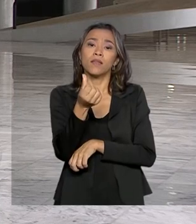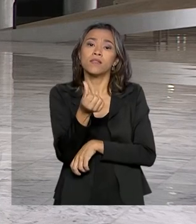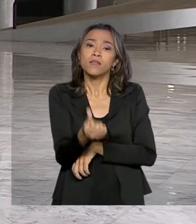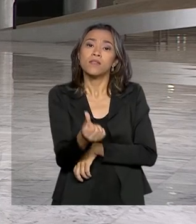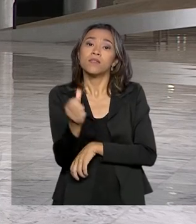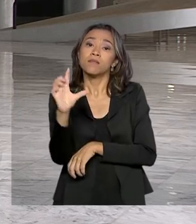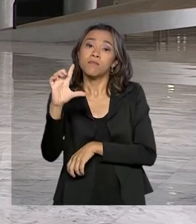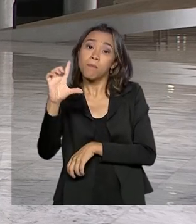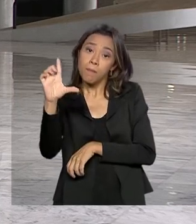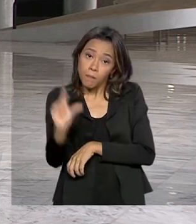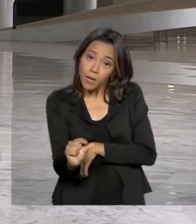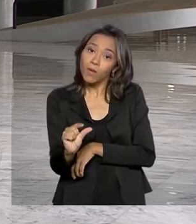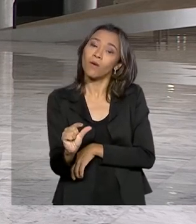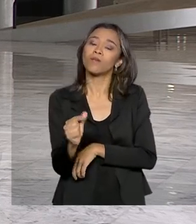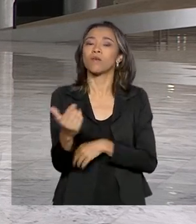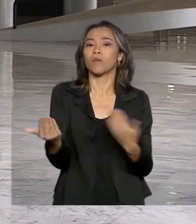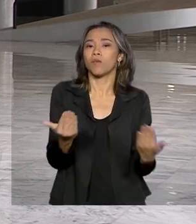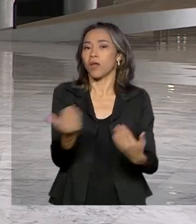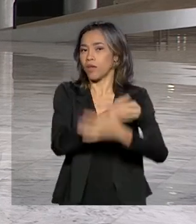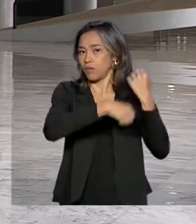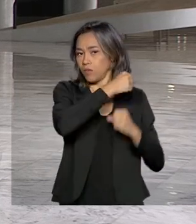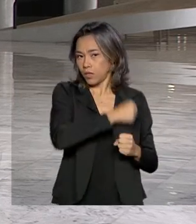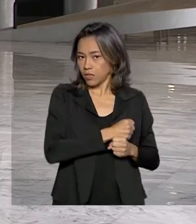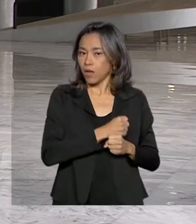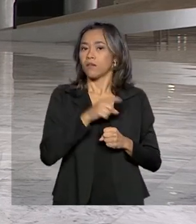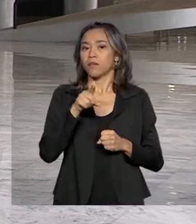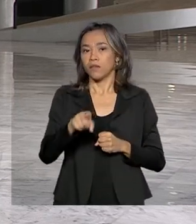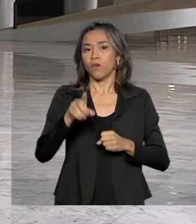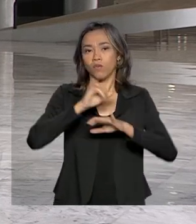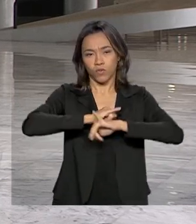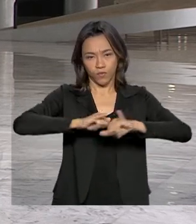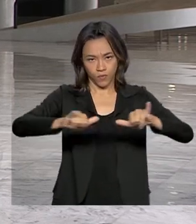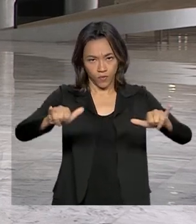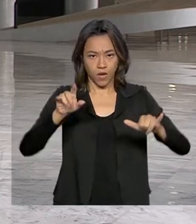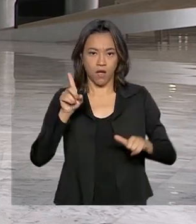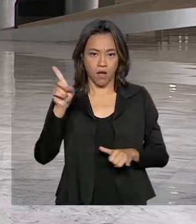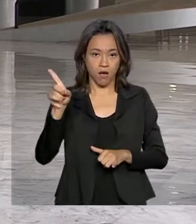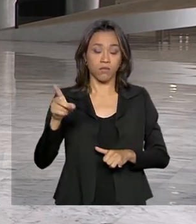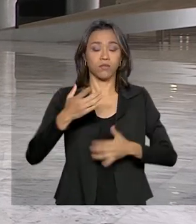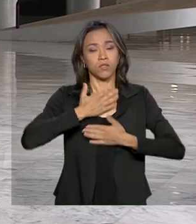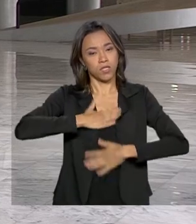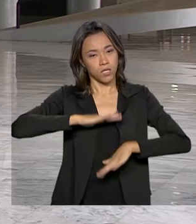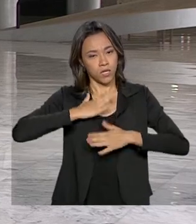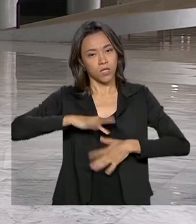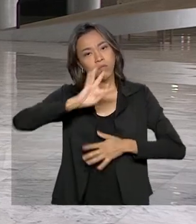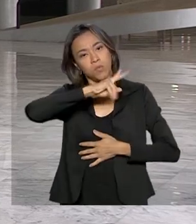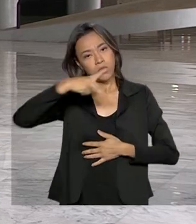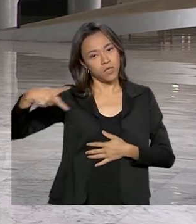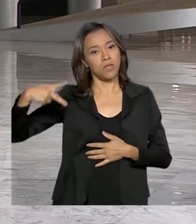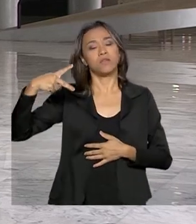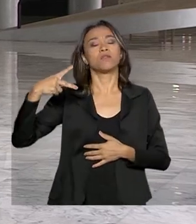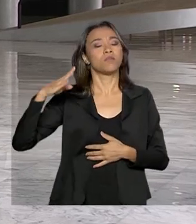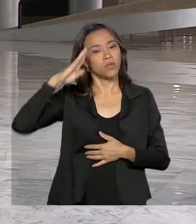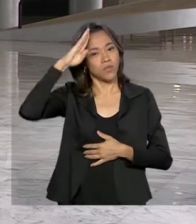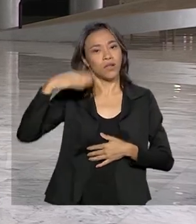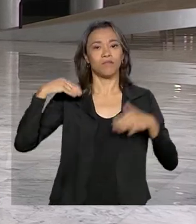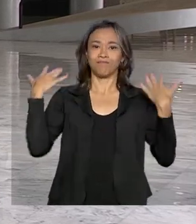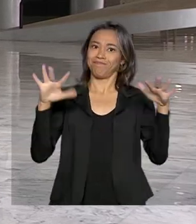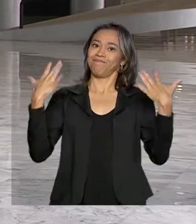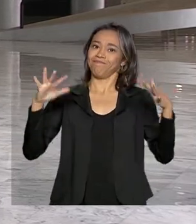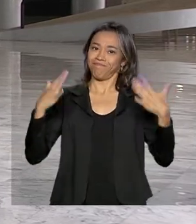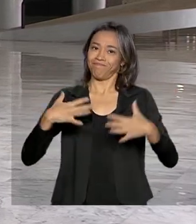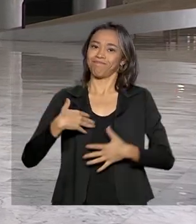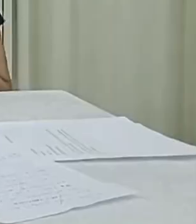o praticado no ano passado. Em uma transmissão ao vivo do Guarujá, onde passa alguns dias de descanso, o presidente Jair Bolsonaro comemorou.